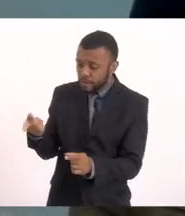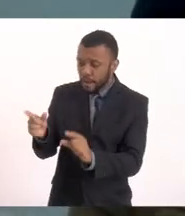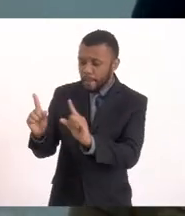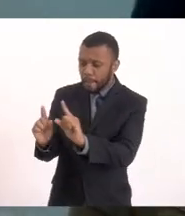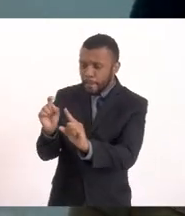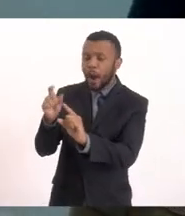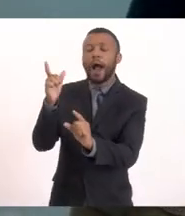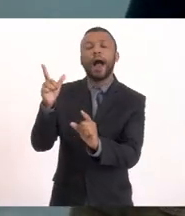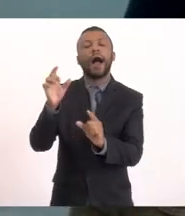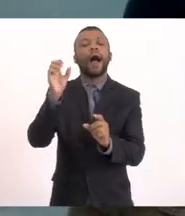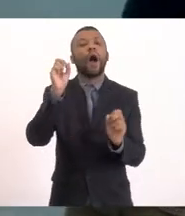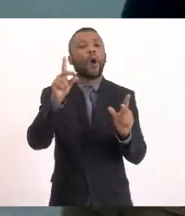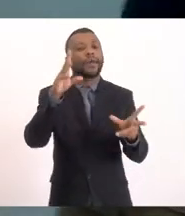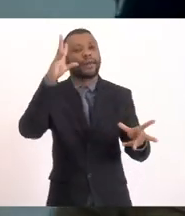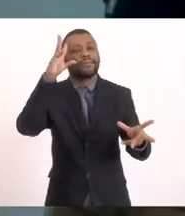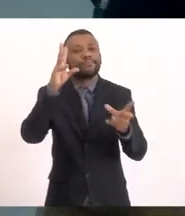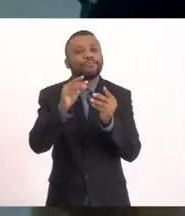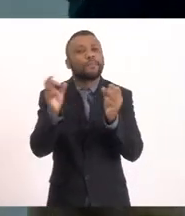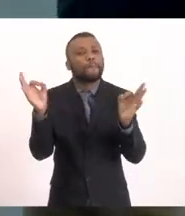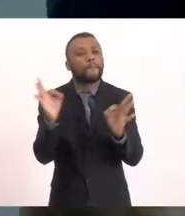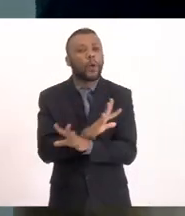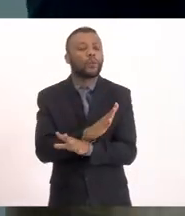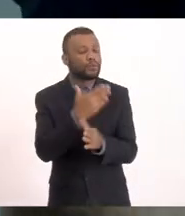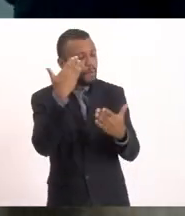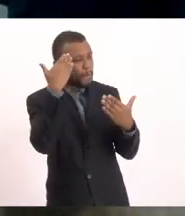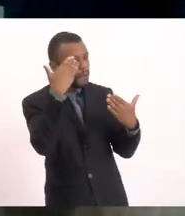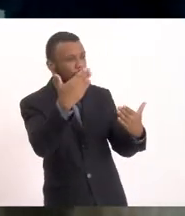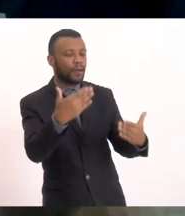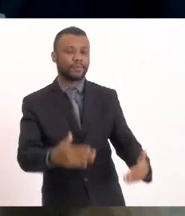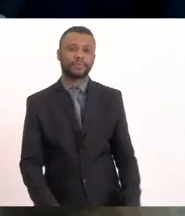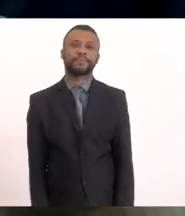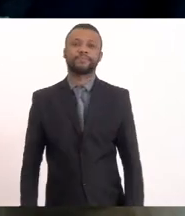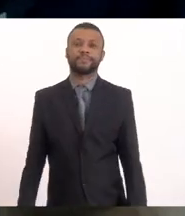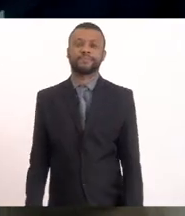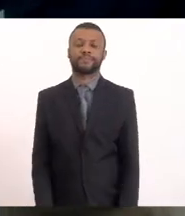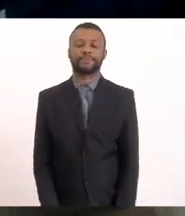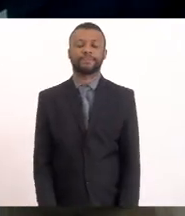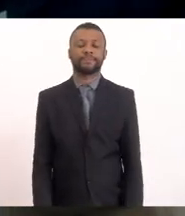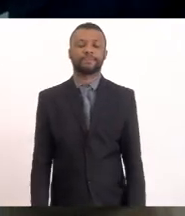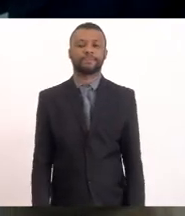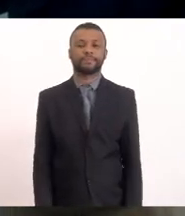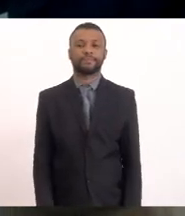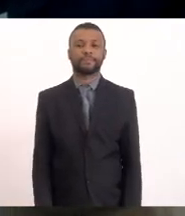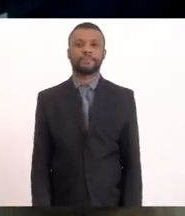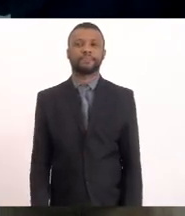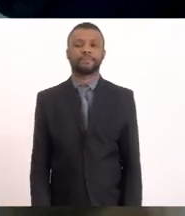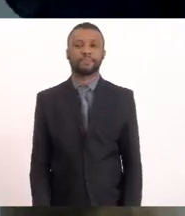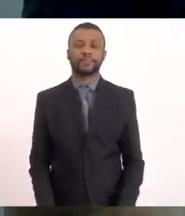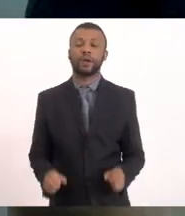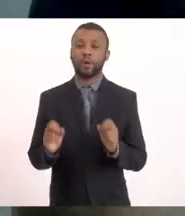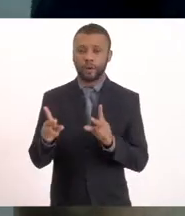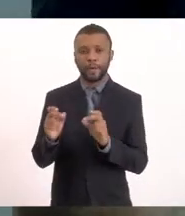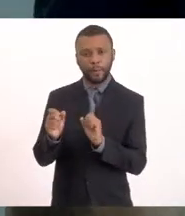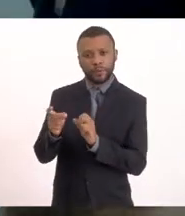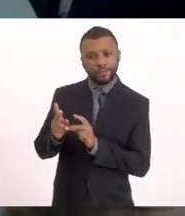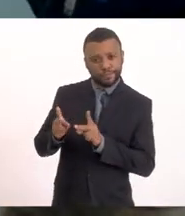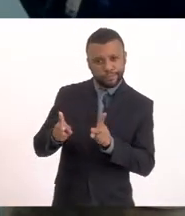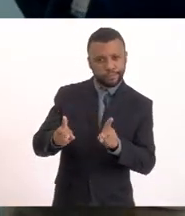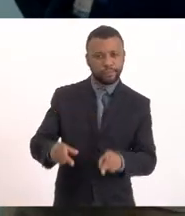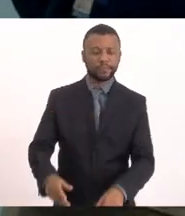Ah, então pronto Não tem que clicar, obrigado Nada, nada Vamos lá, pode continuar Bom,